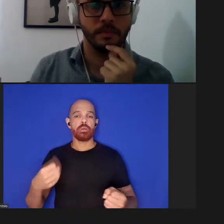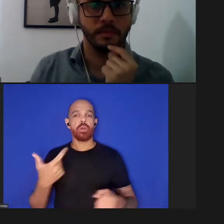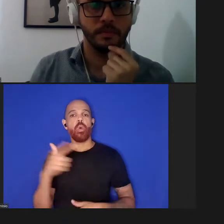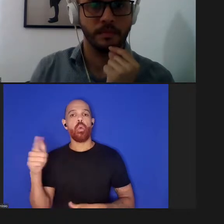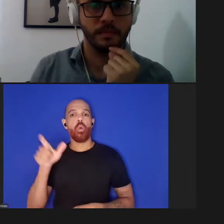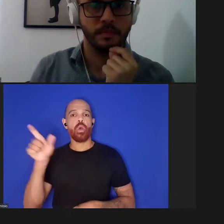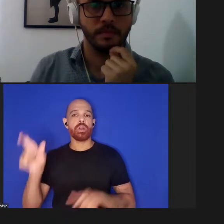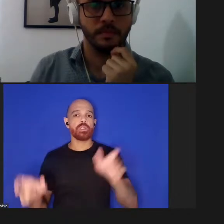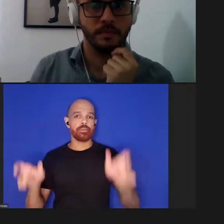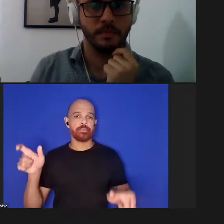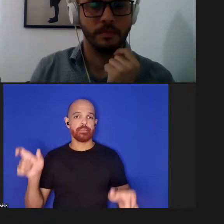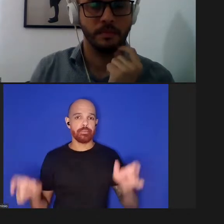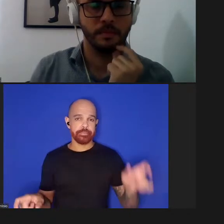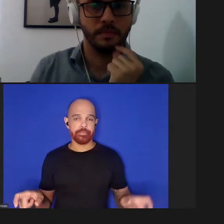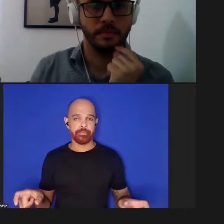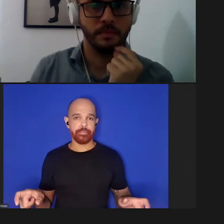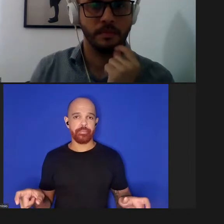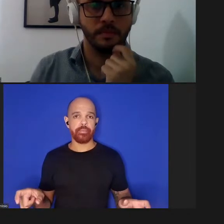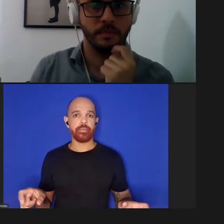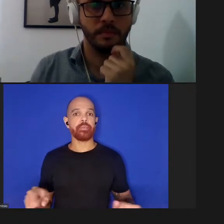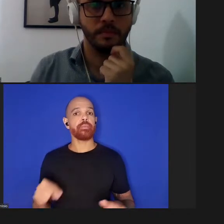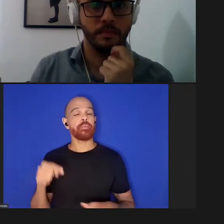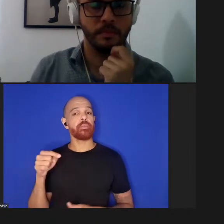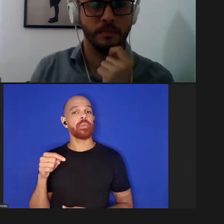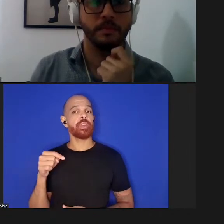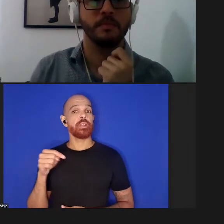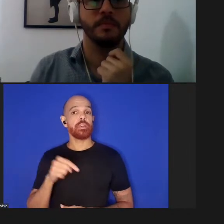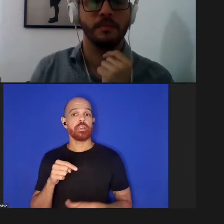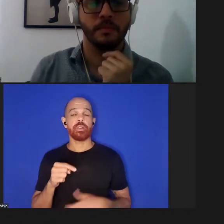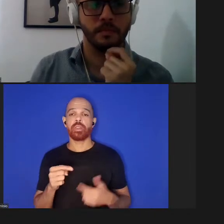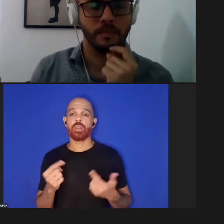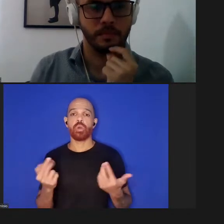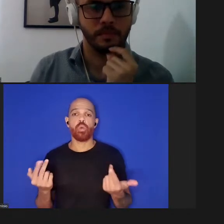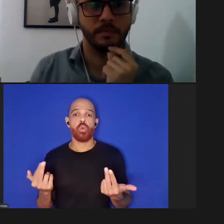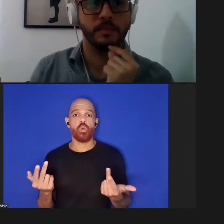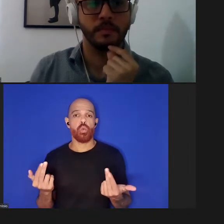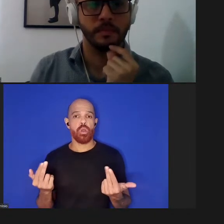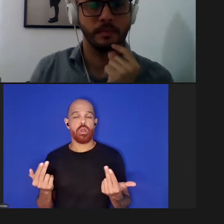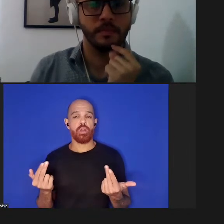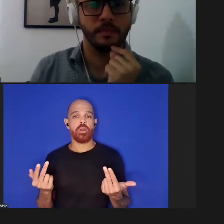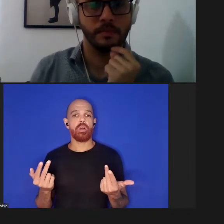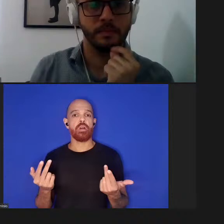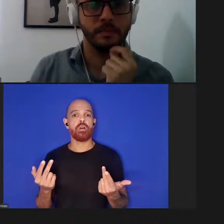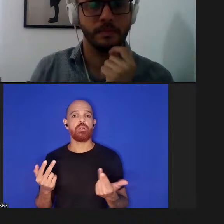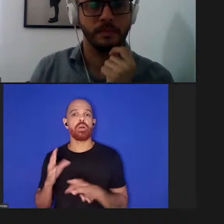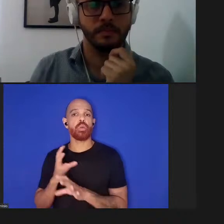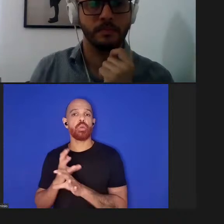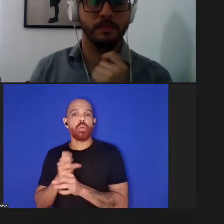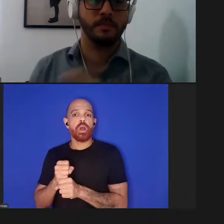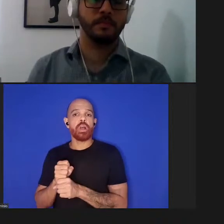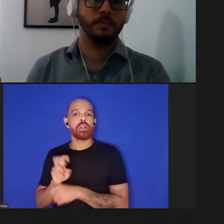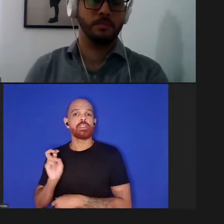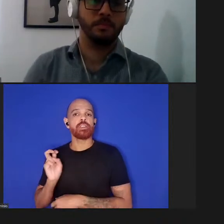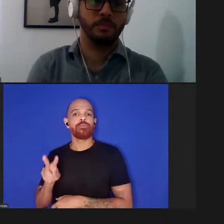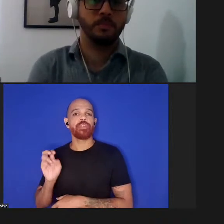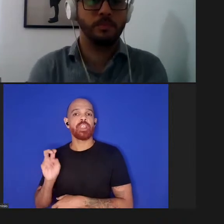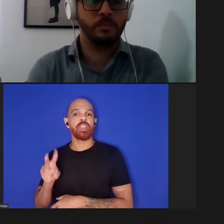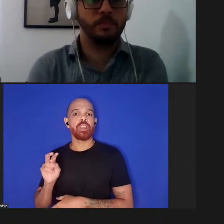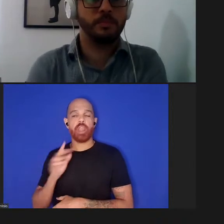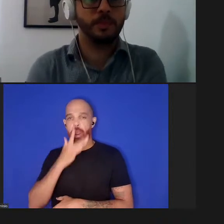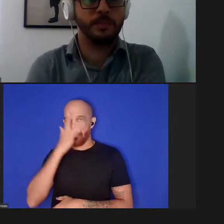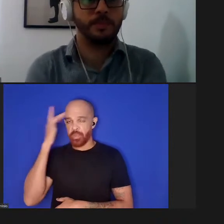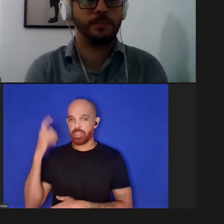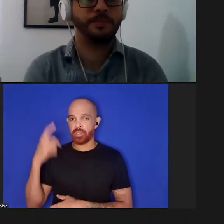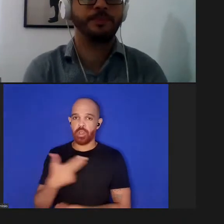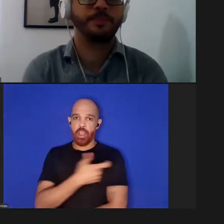ela é igual a carga viral que uma pessoa não vacinada